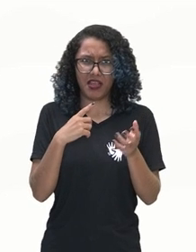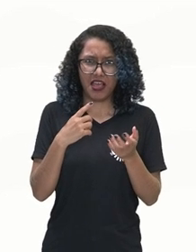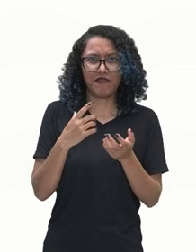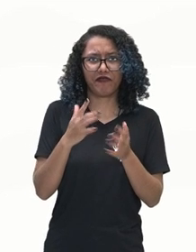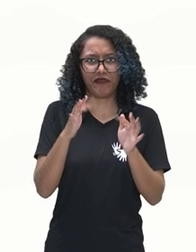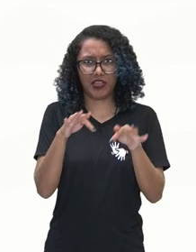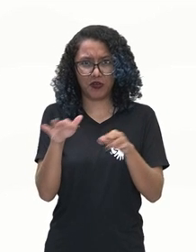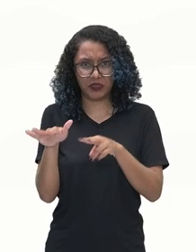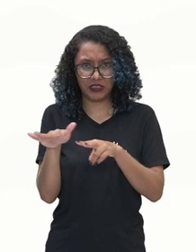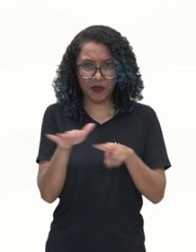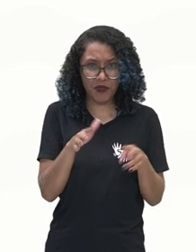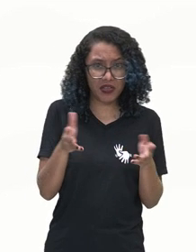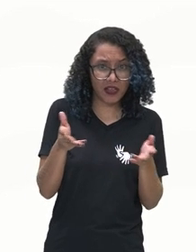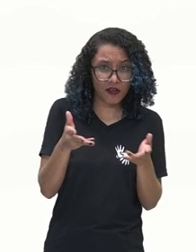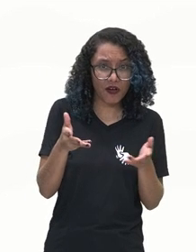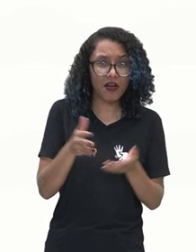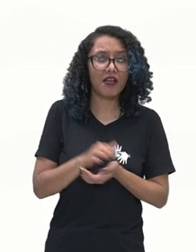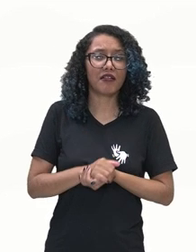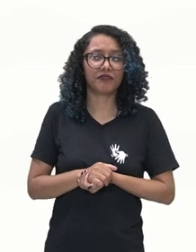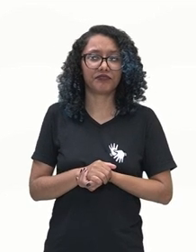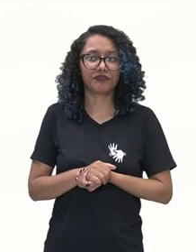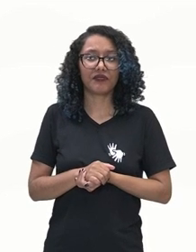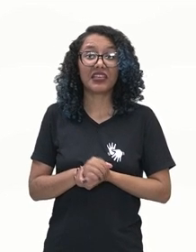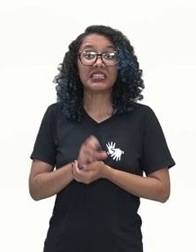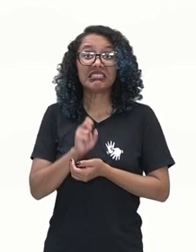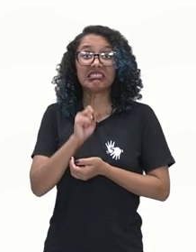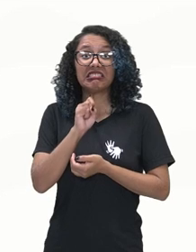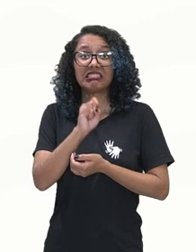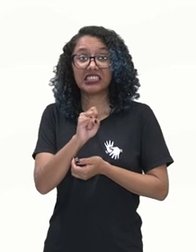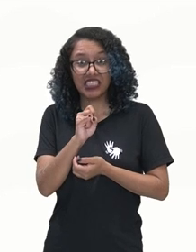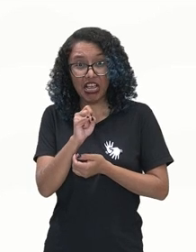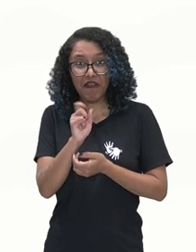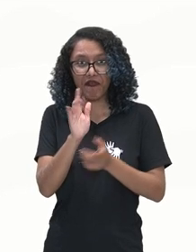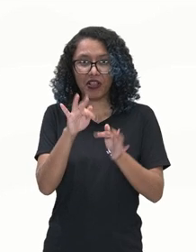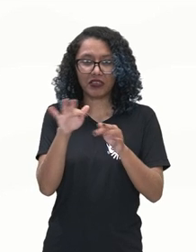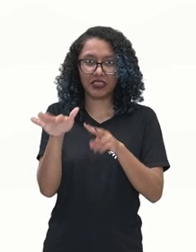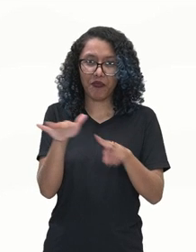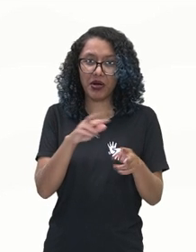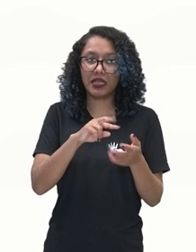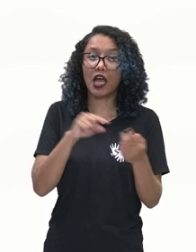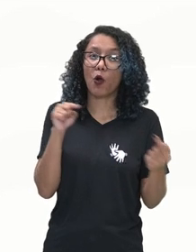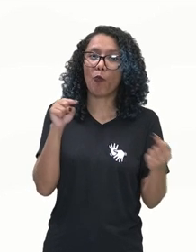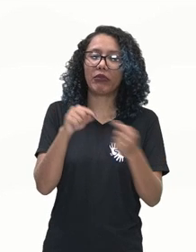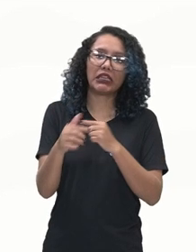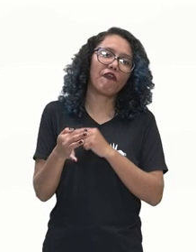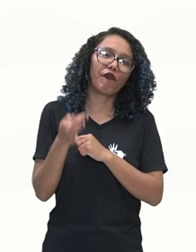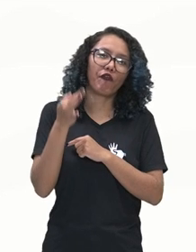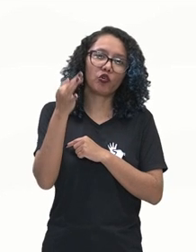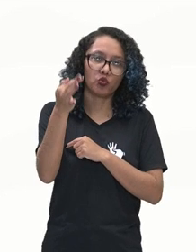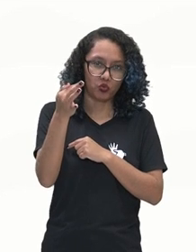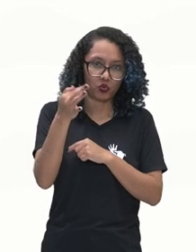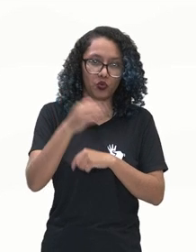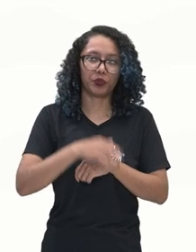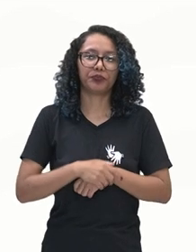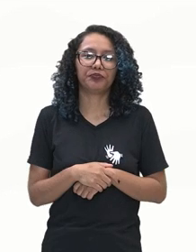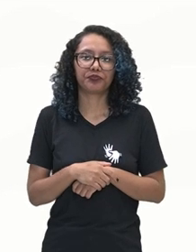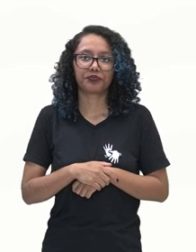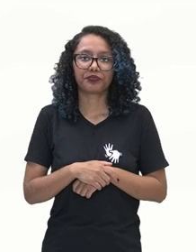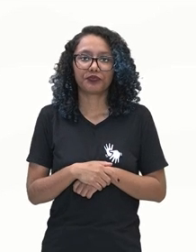this weekend, ele está falando de futuro. Agora observem as palavras em amarelo.